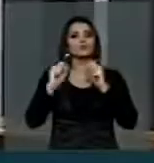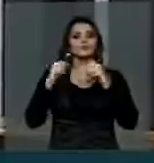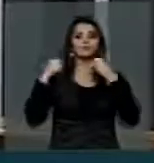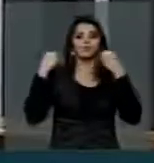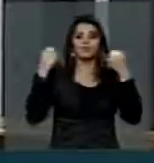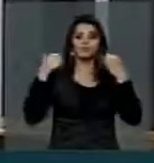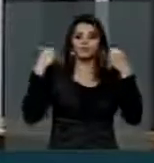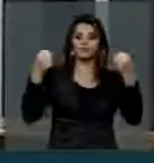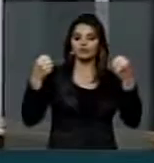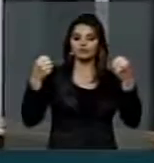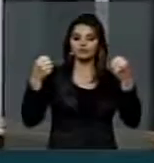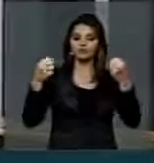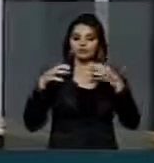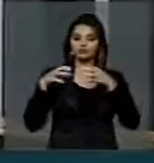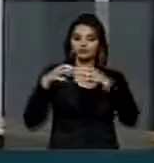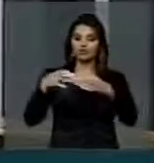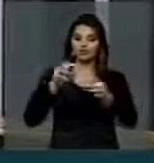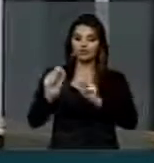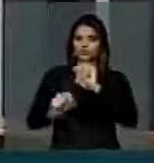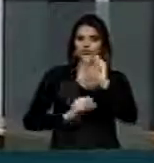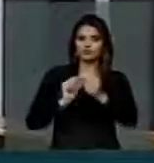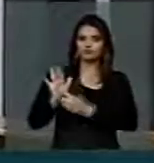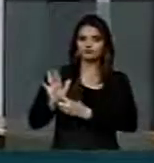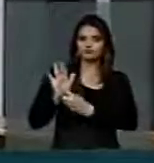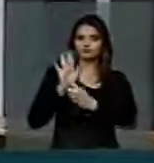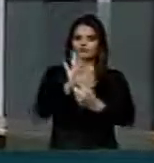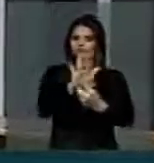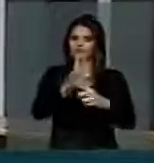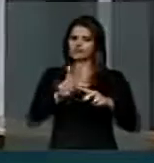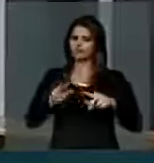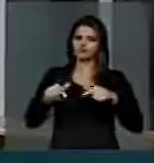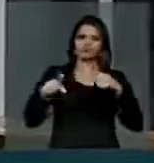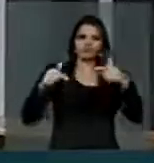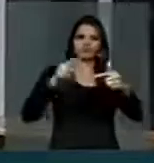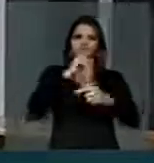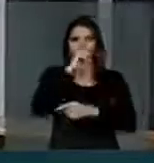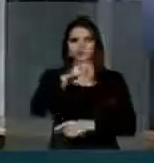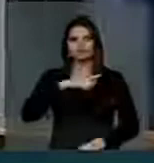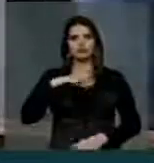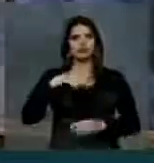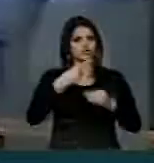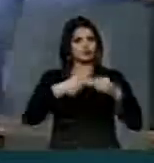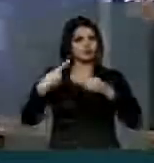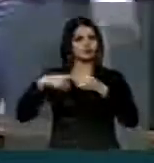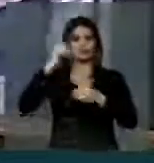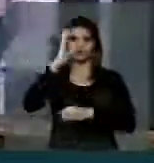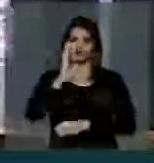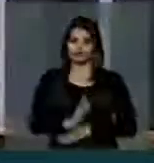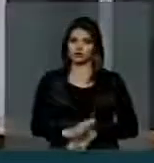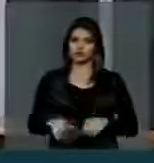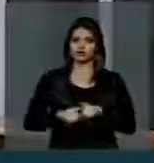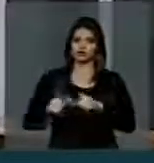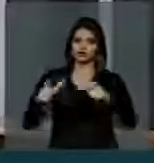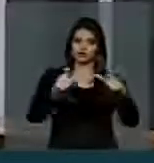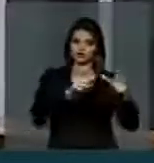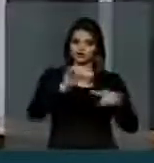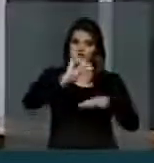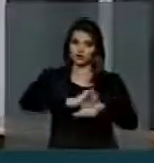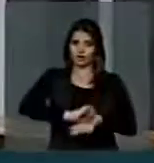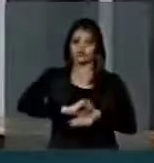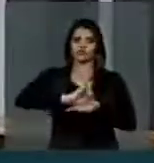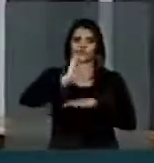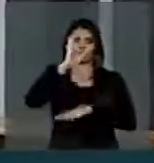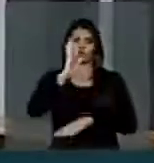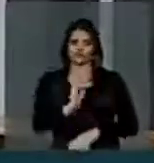que está se expressando com muita força nas grandes cidades brasileiras, nas regiões metropolitanas,